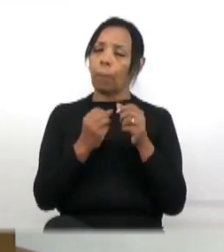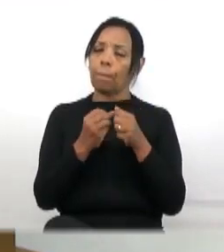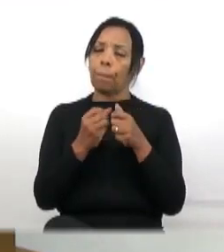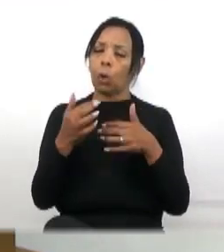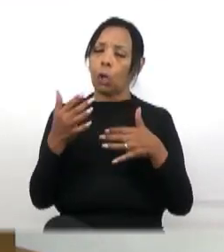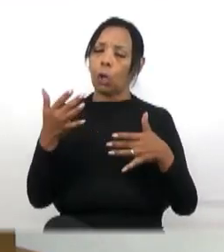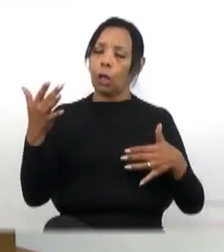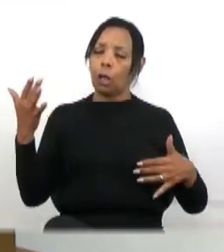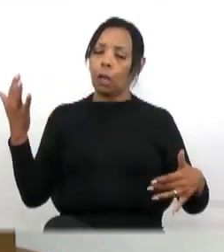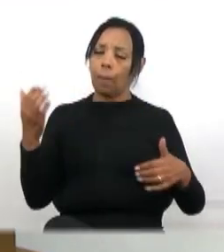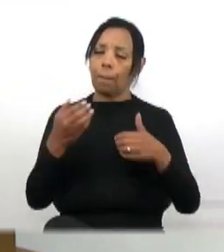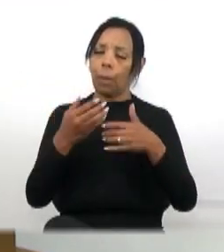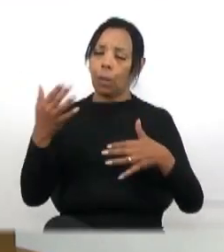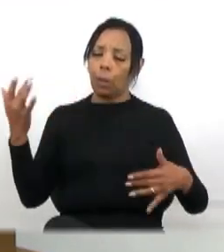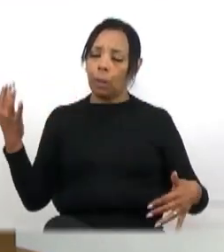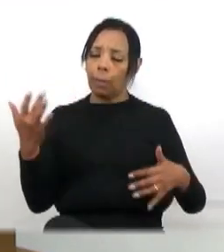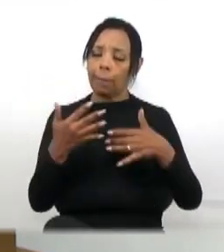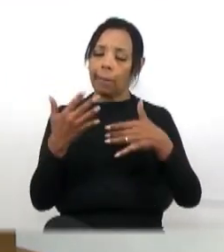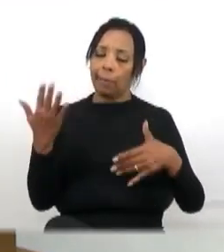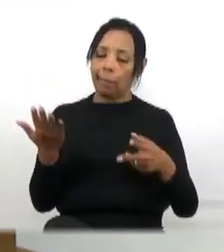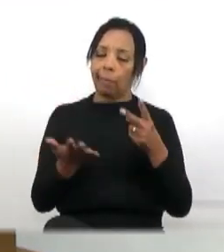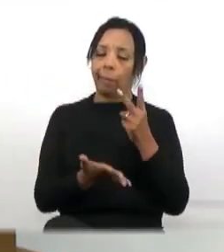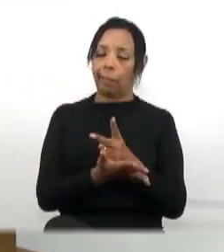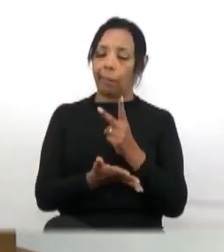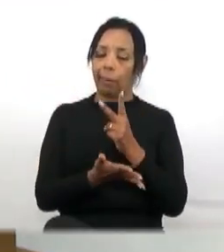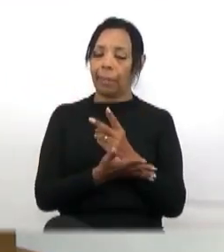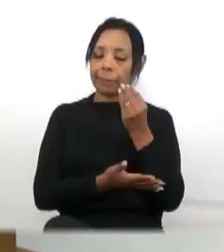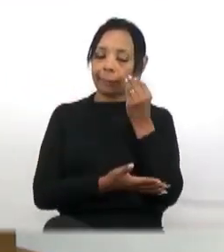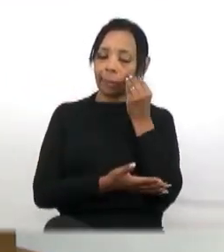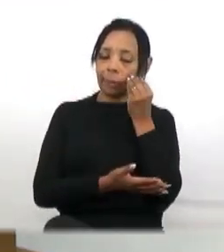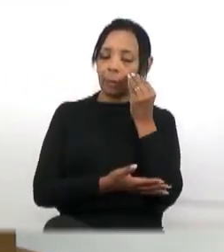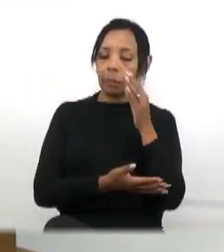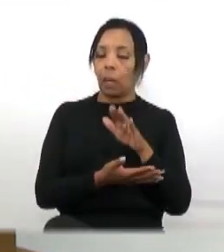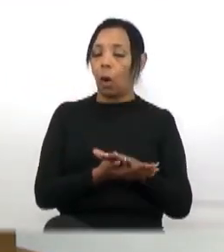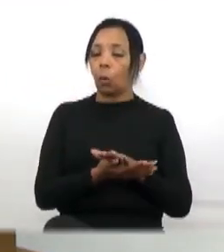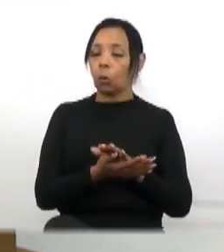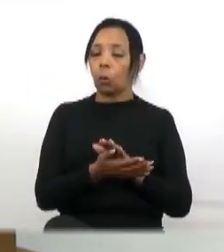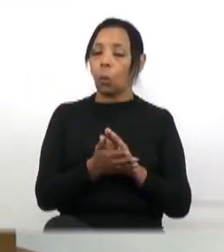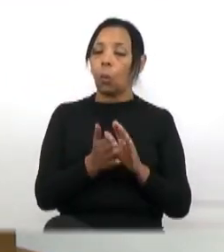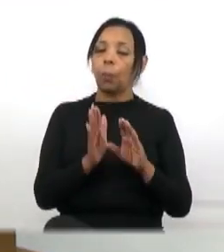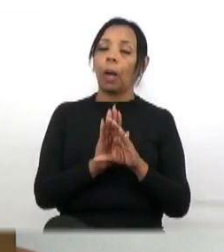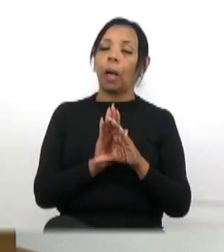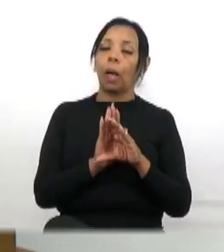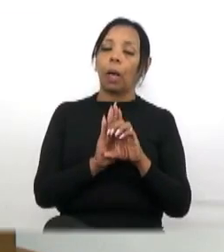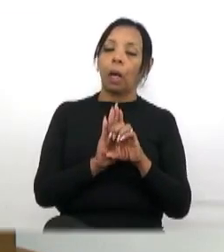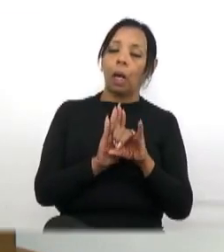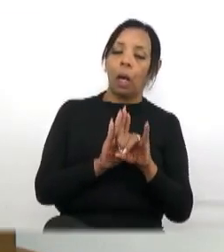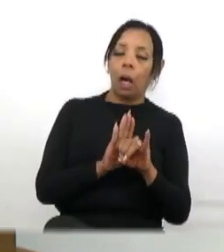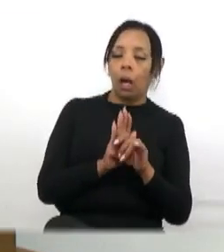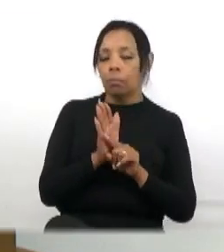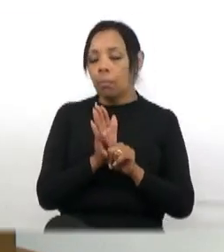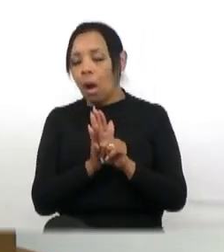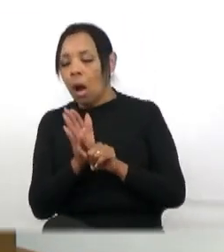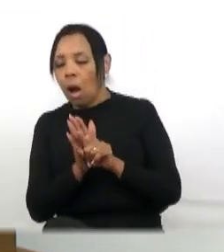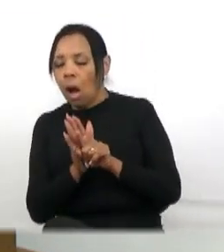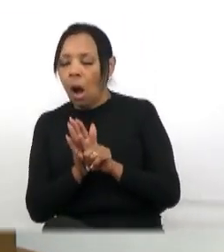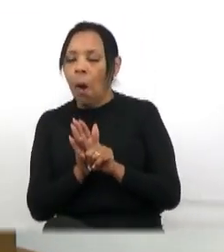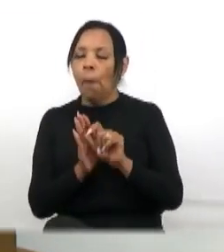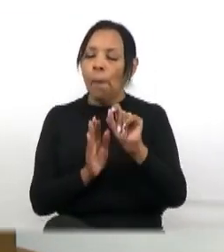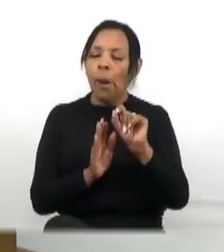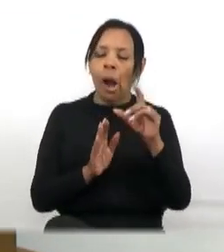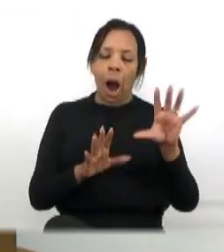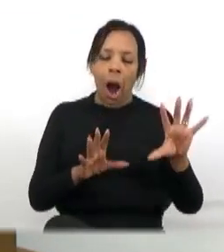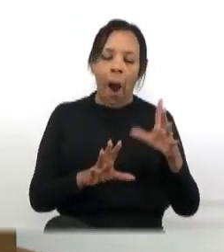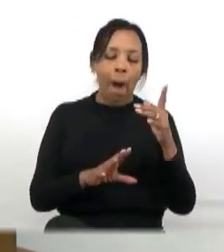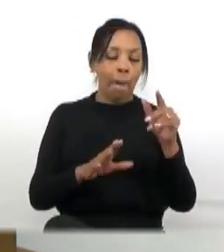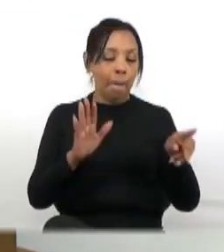ficar só na fala e ver se nós vamos abrir uma comissão de inquérito para a gente apurar esta obra do Parque